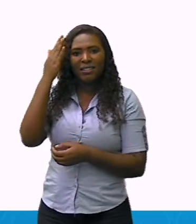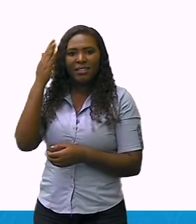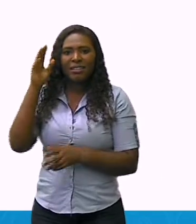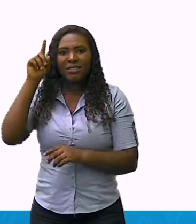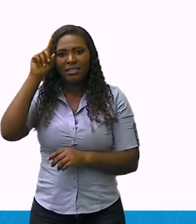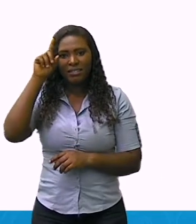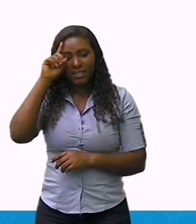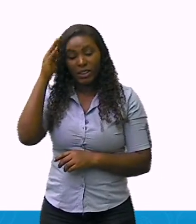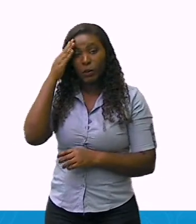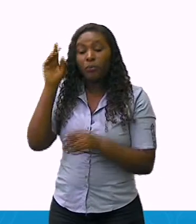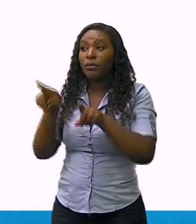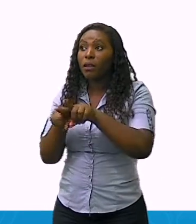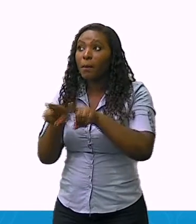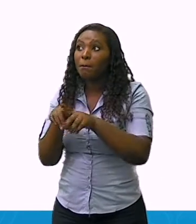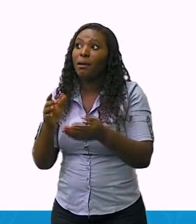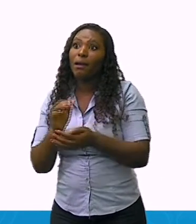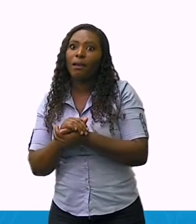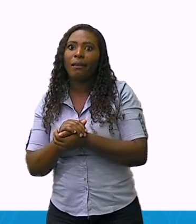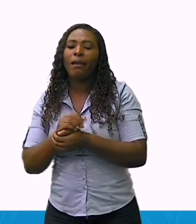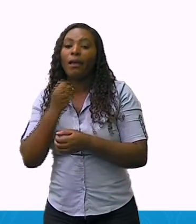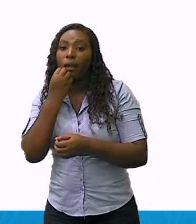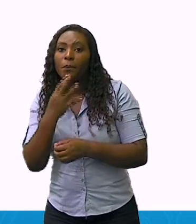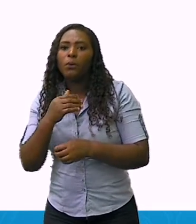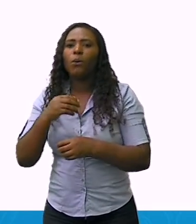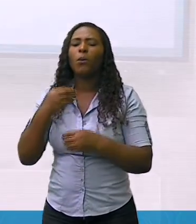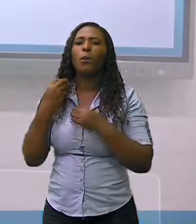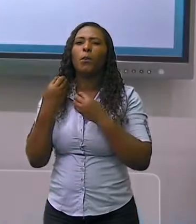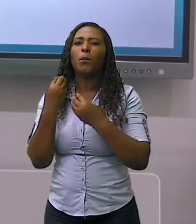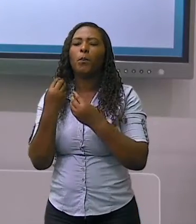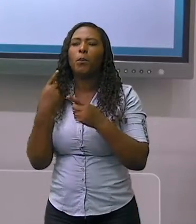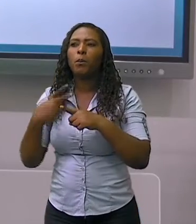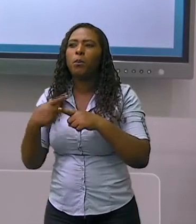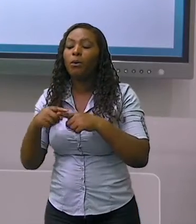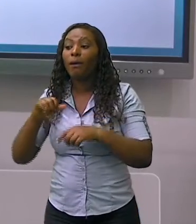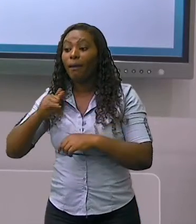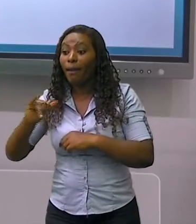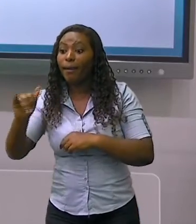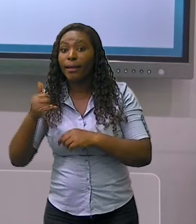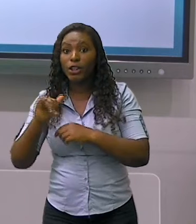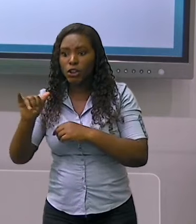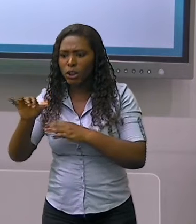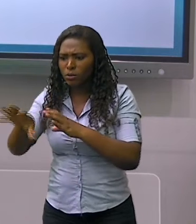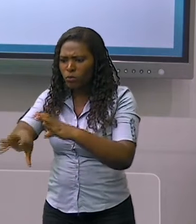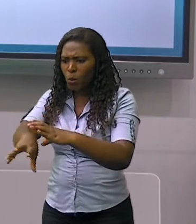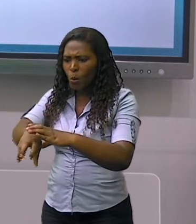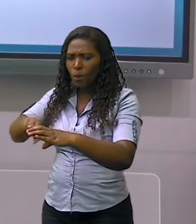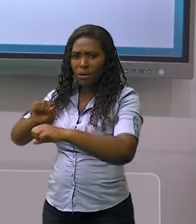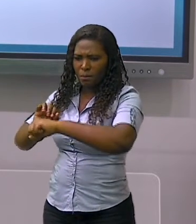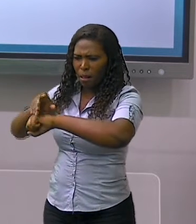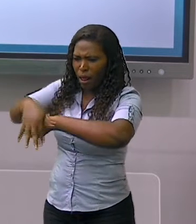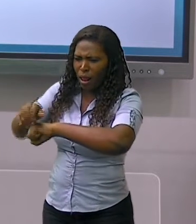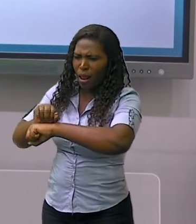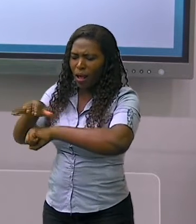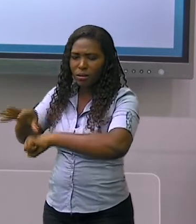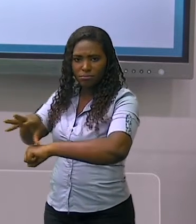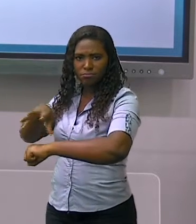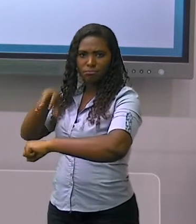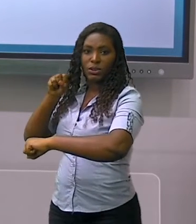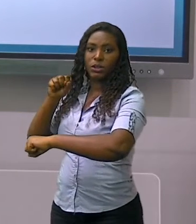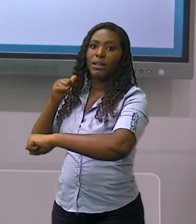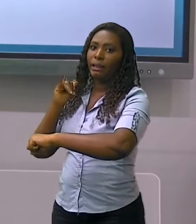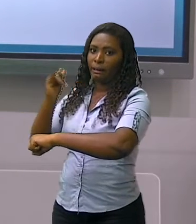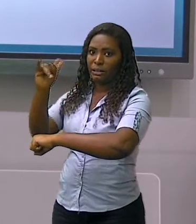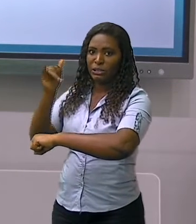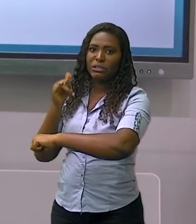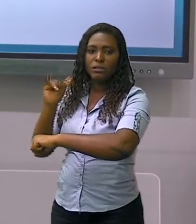energia elétrica, a irrigação e outras atividades econômicas. Vamos para